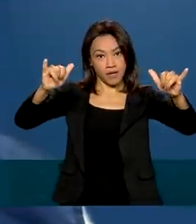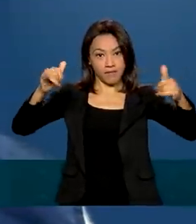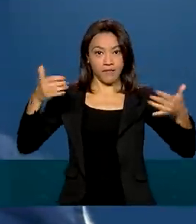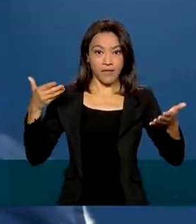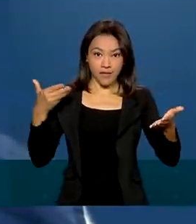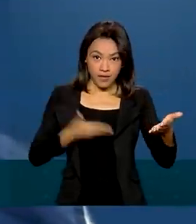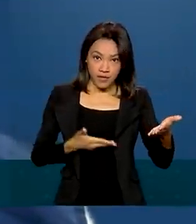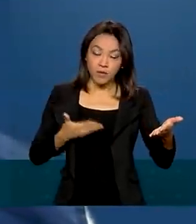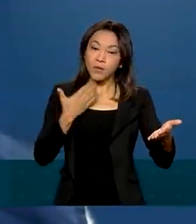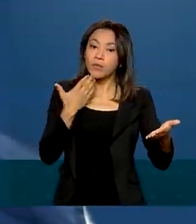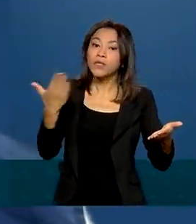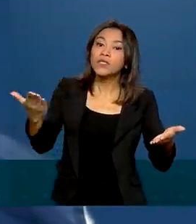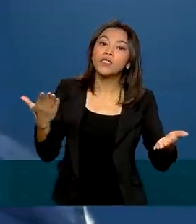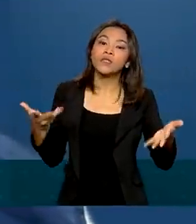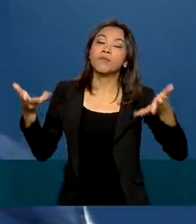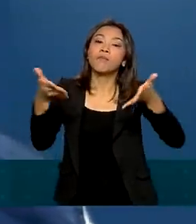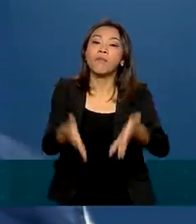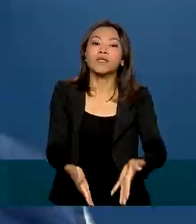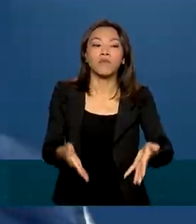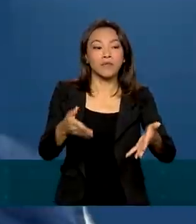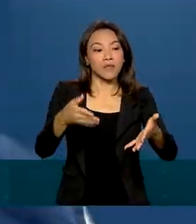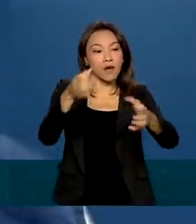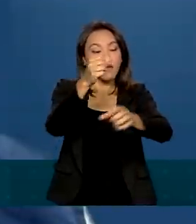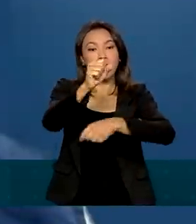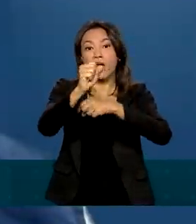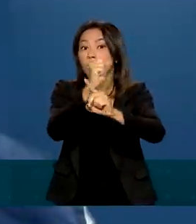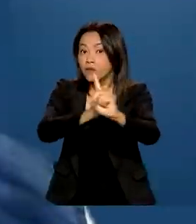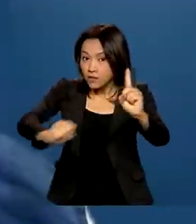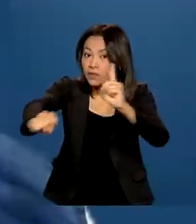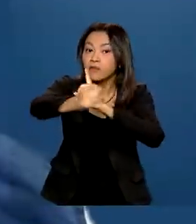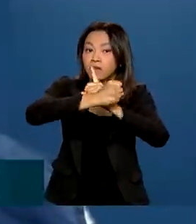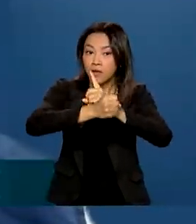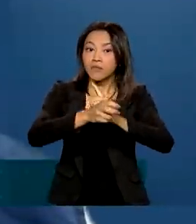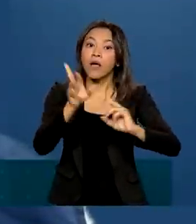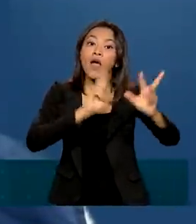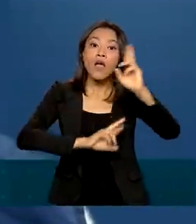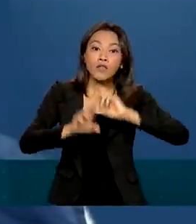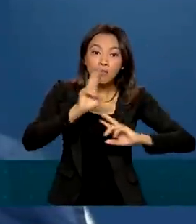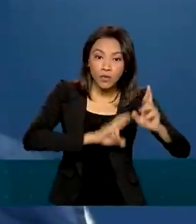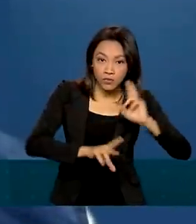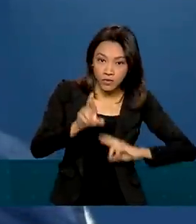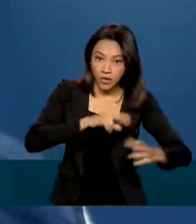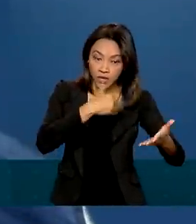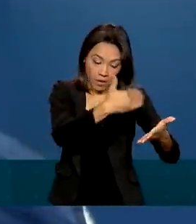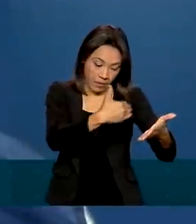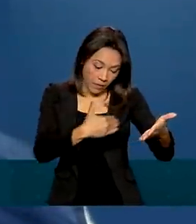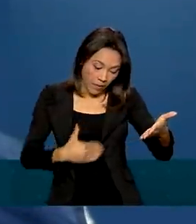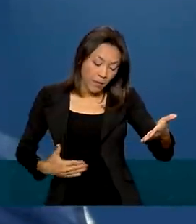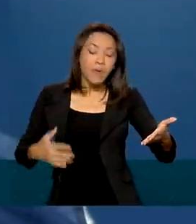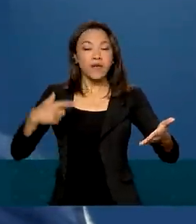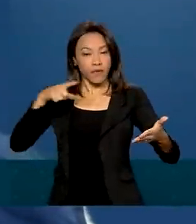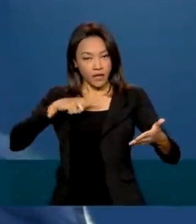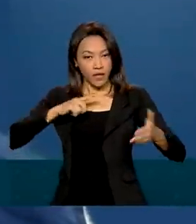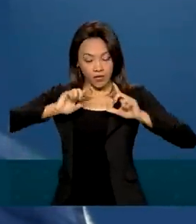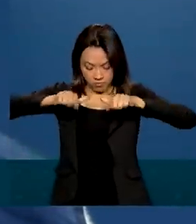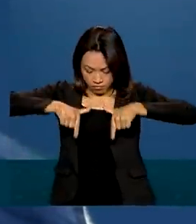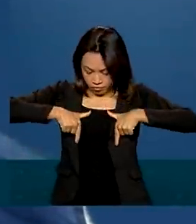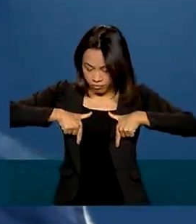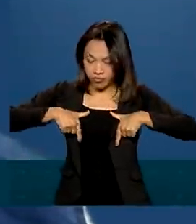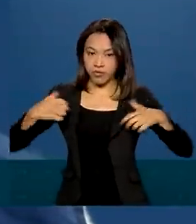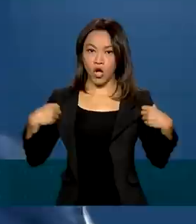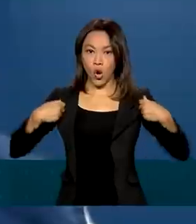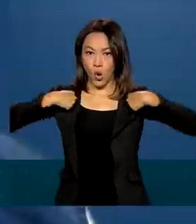Censo e pedir a participação de toda a população em responder aos recenseadores, que vão estar identificados, vão estar de